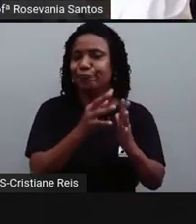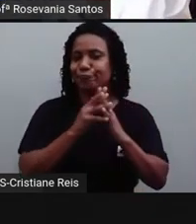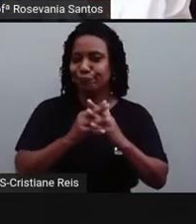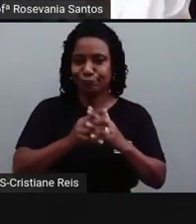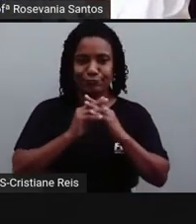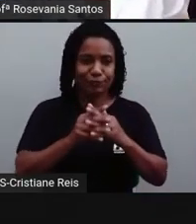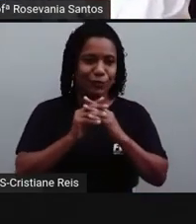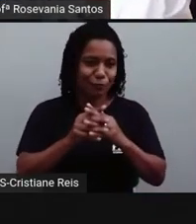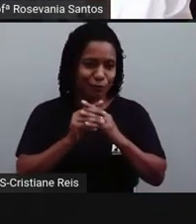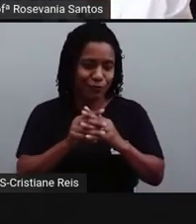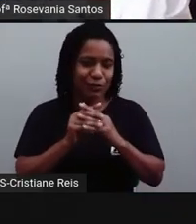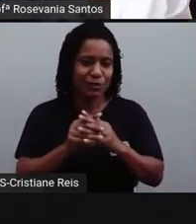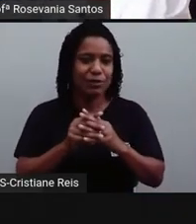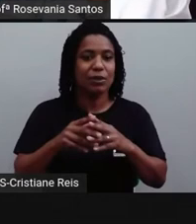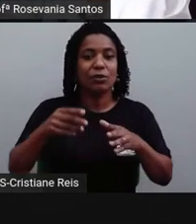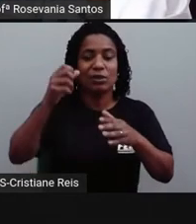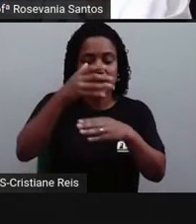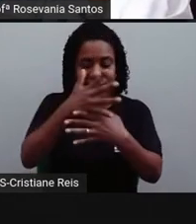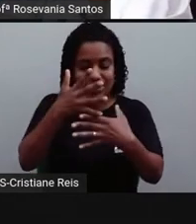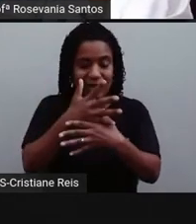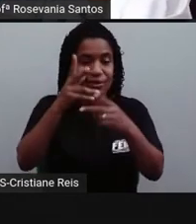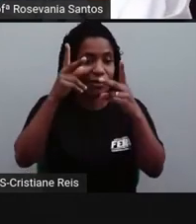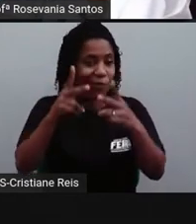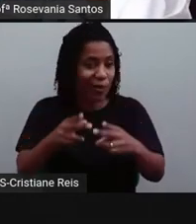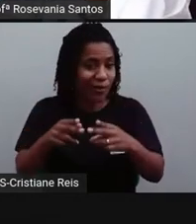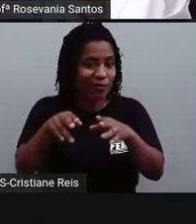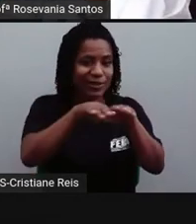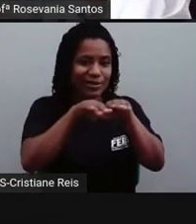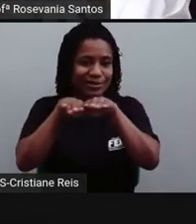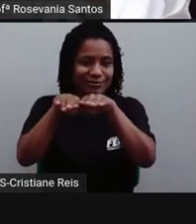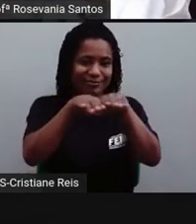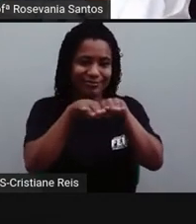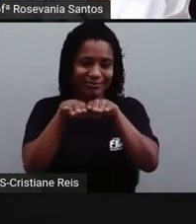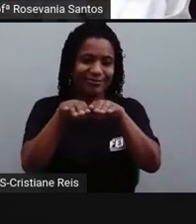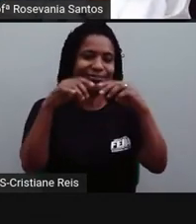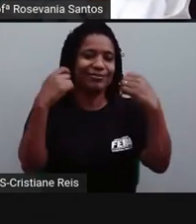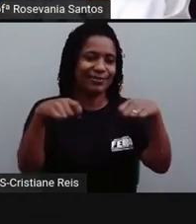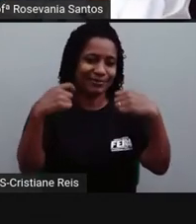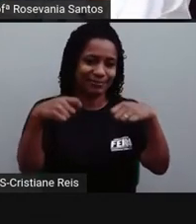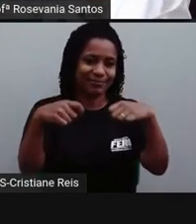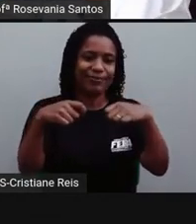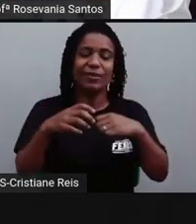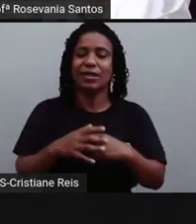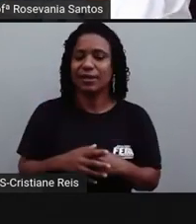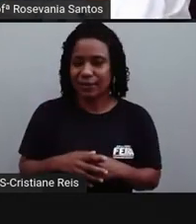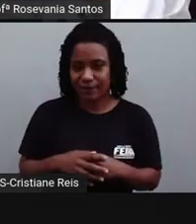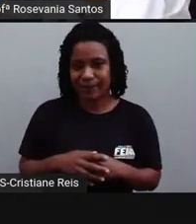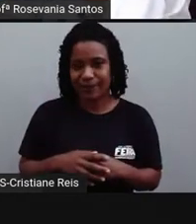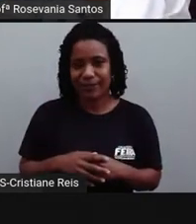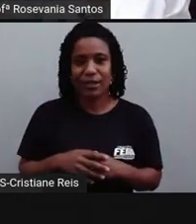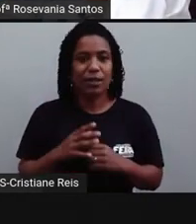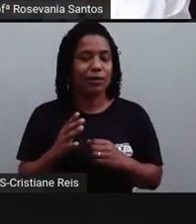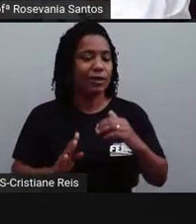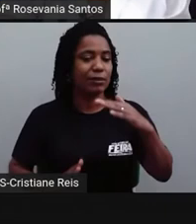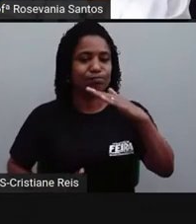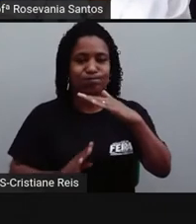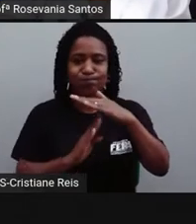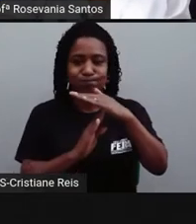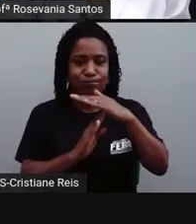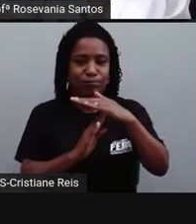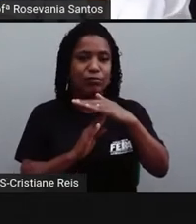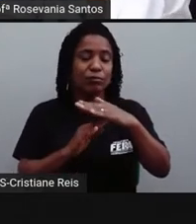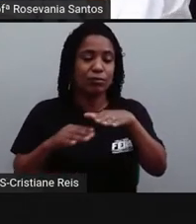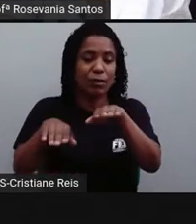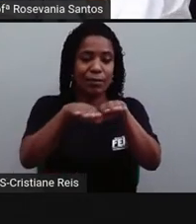complicação que ia dar na cabeça do cidadão que mora nesses espaços. Então, esse limite prático foi criado para esse tipo